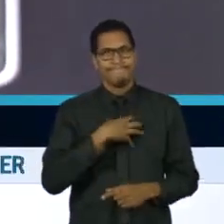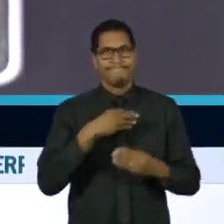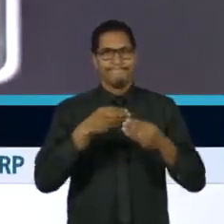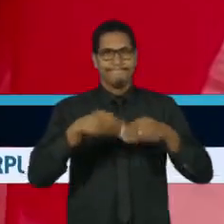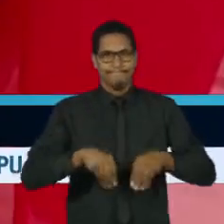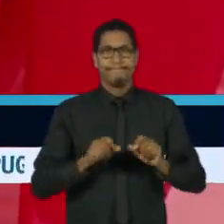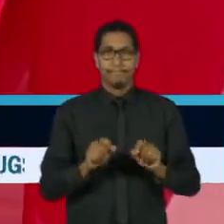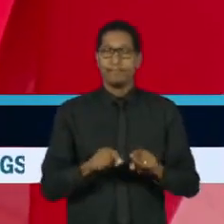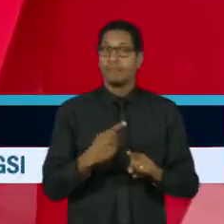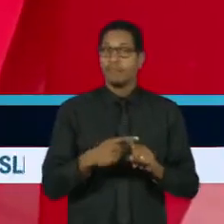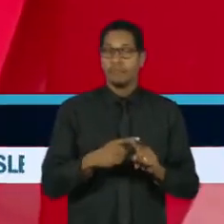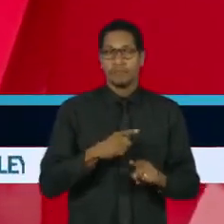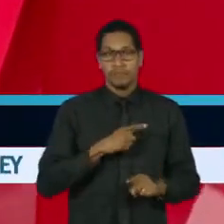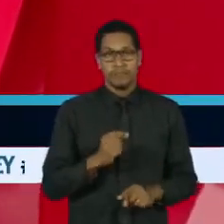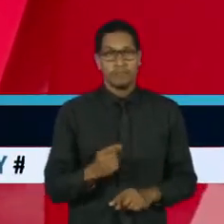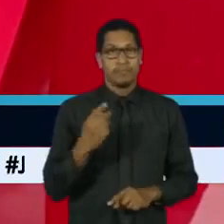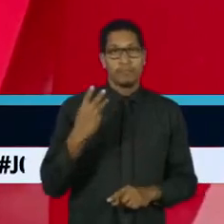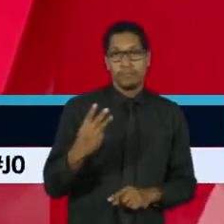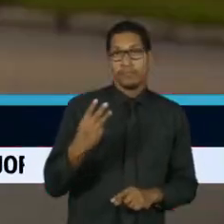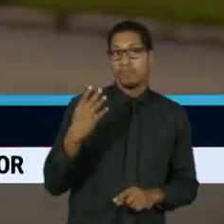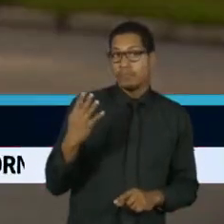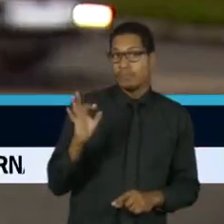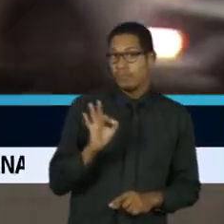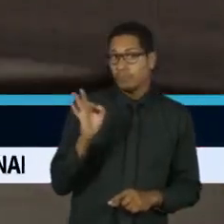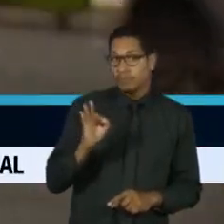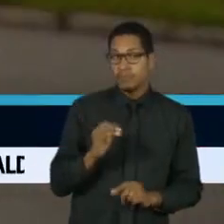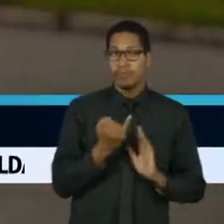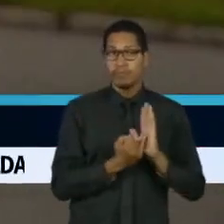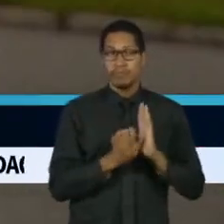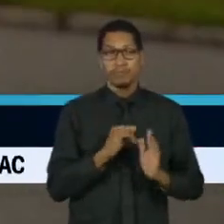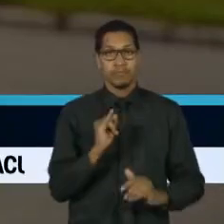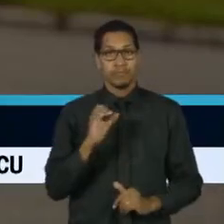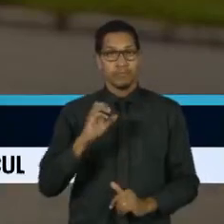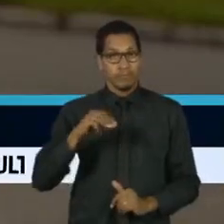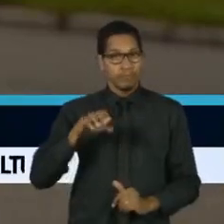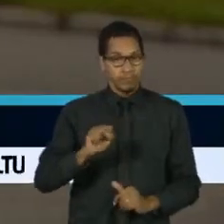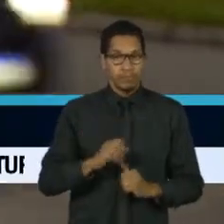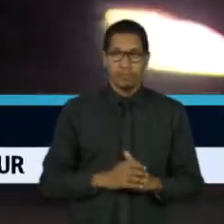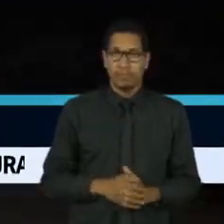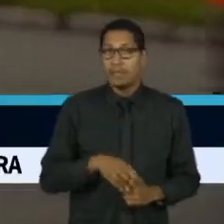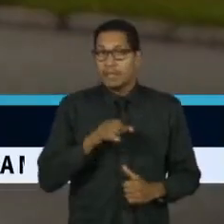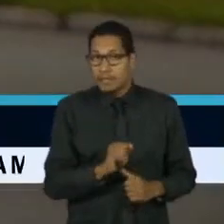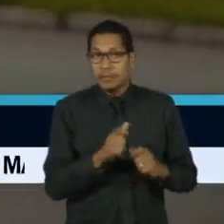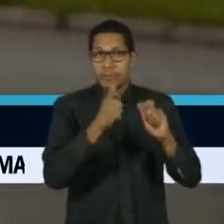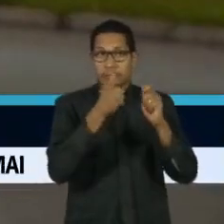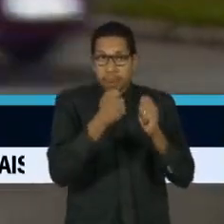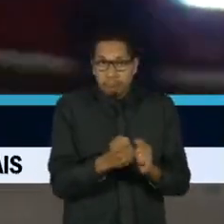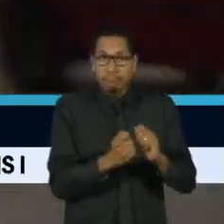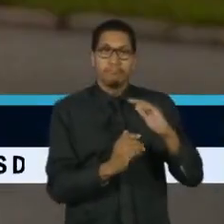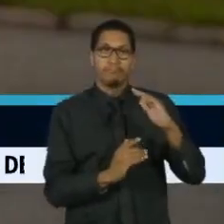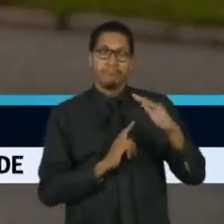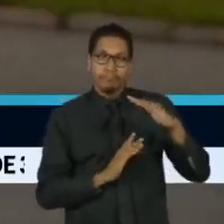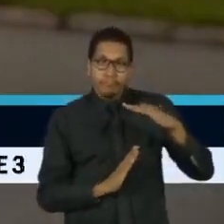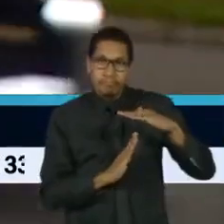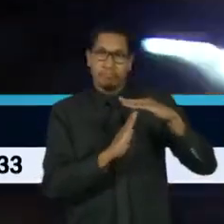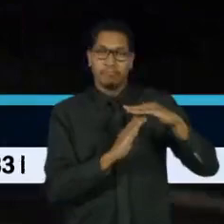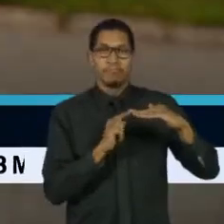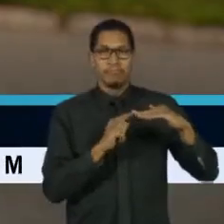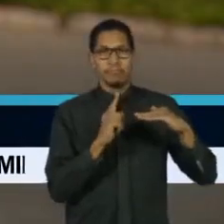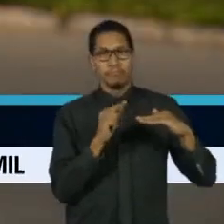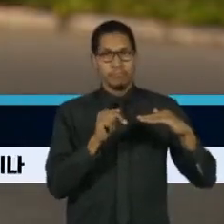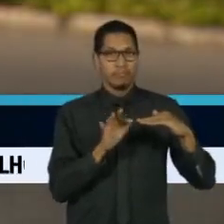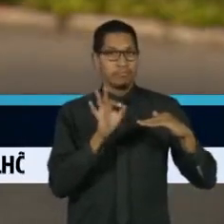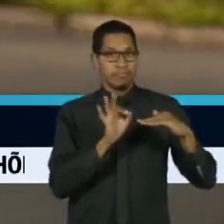a alíquota do ICMS chega a 34%. Limitar a alíquota do ICMS é mais uma tentativa do governo de